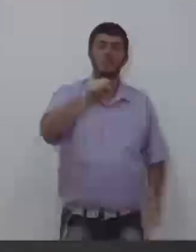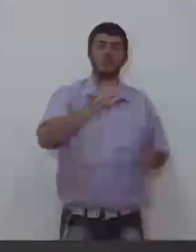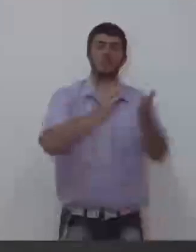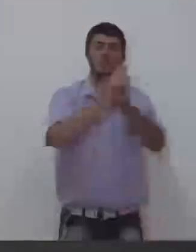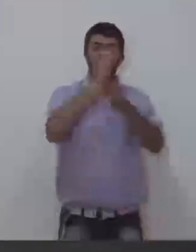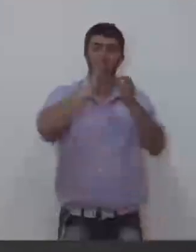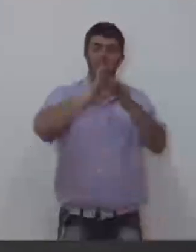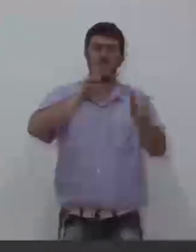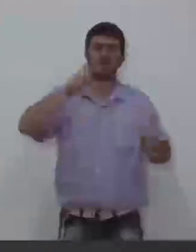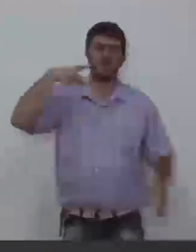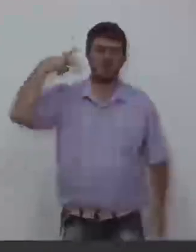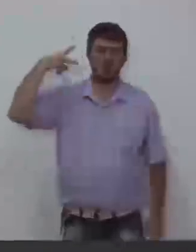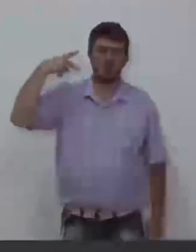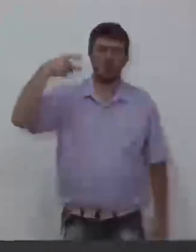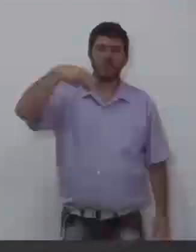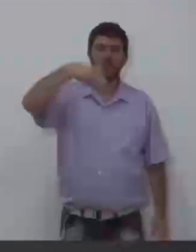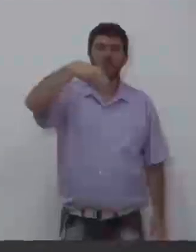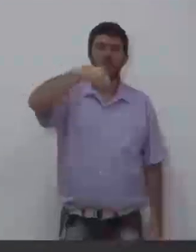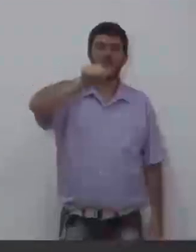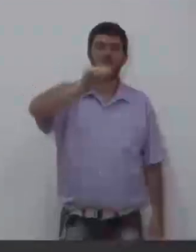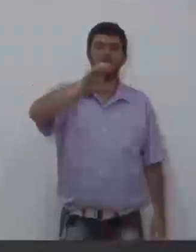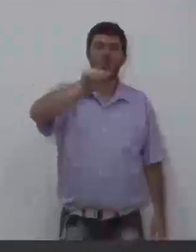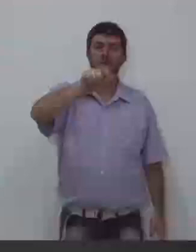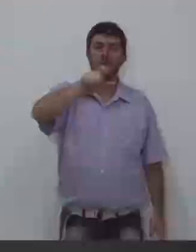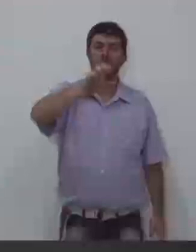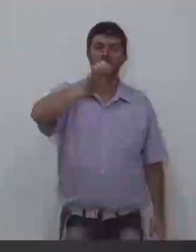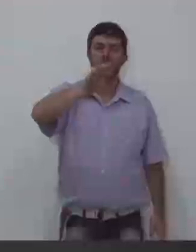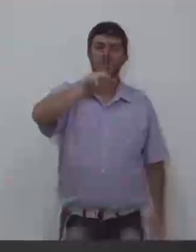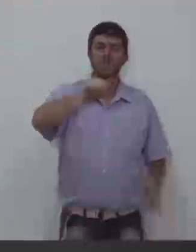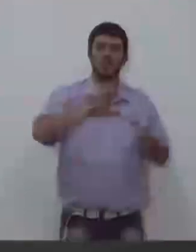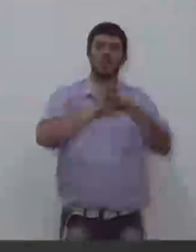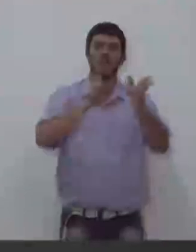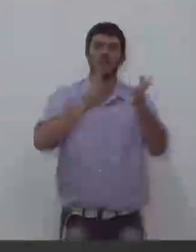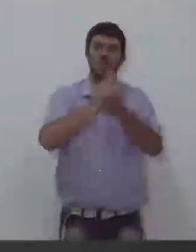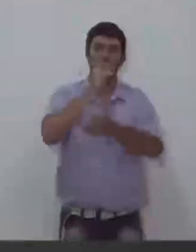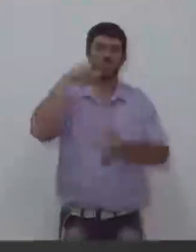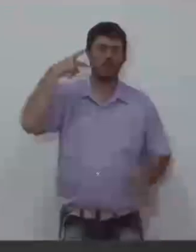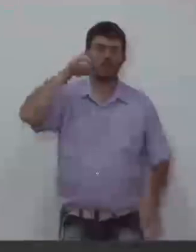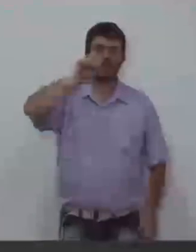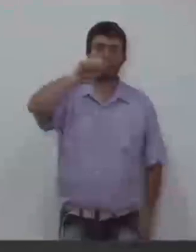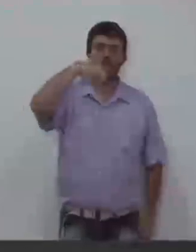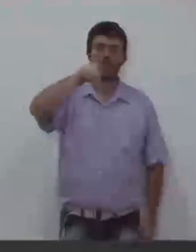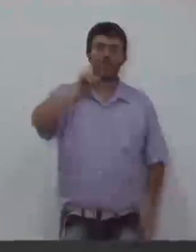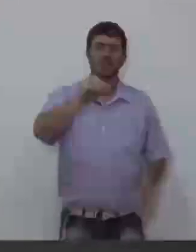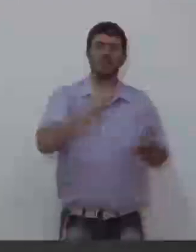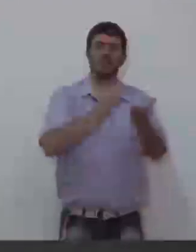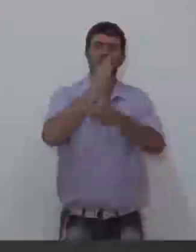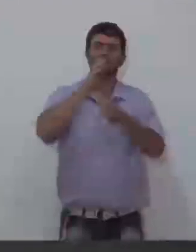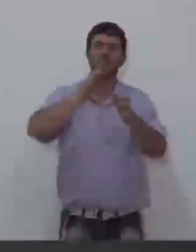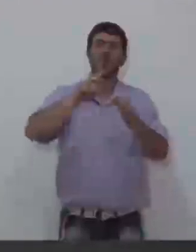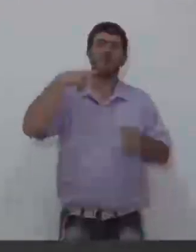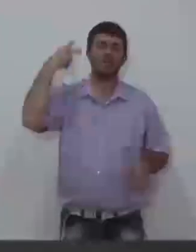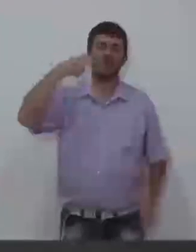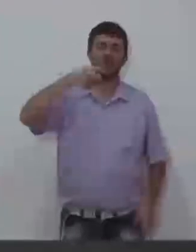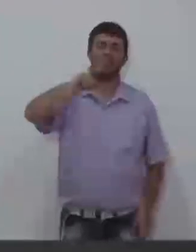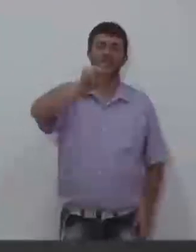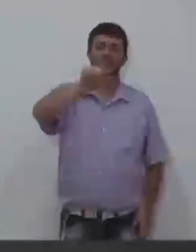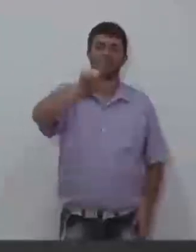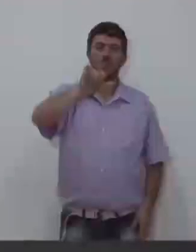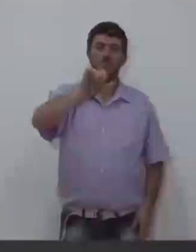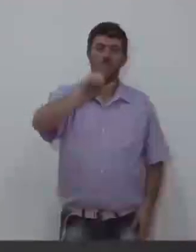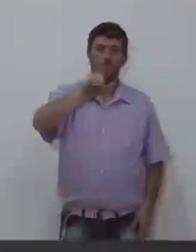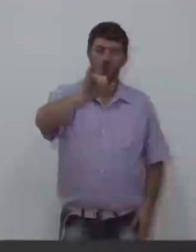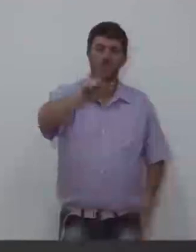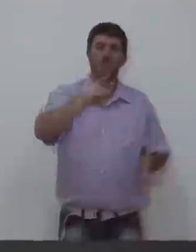Caxeira. Aprovo. Vereador S.R. Aprovo. Vereador Valdir Barreto. Aprovo. Sr. Presidente, o